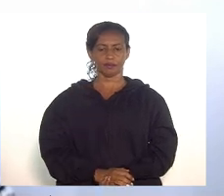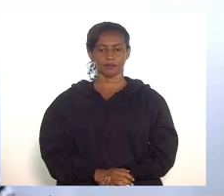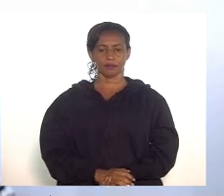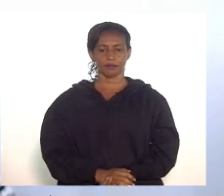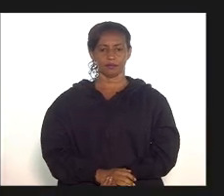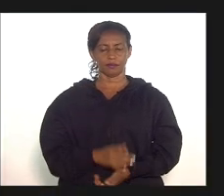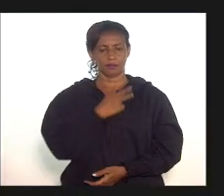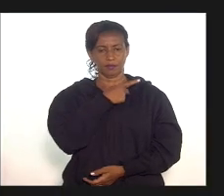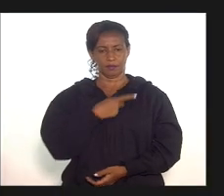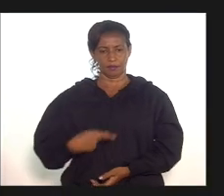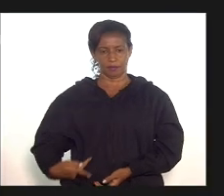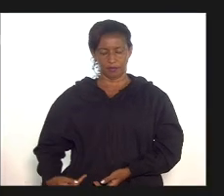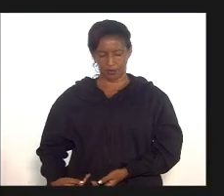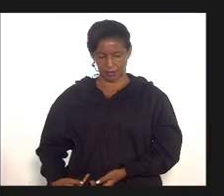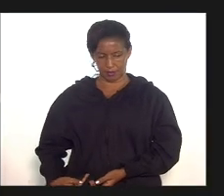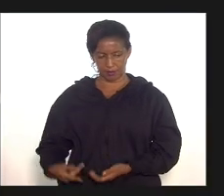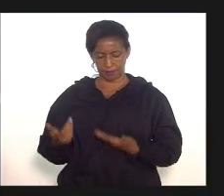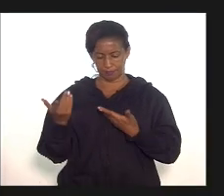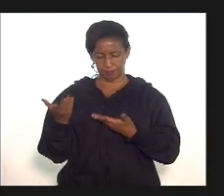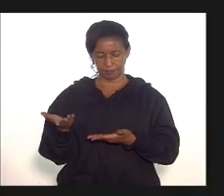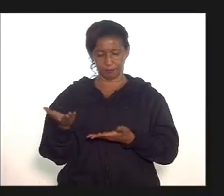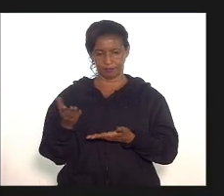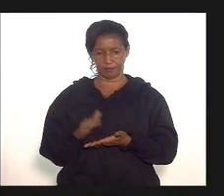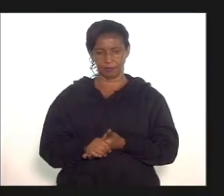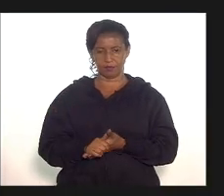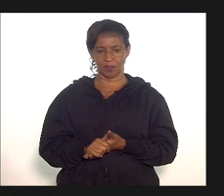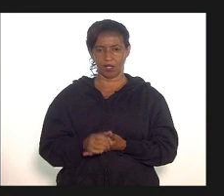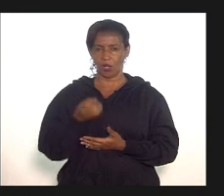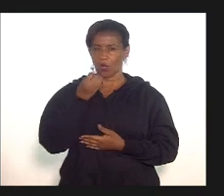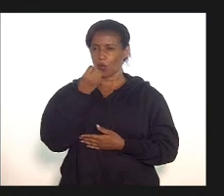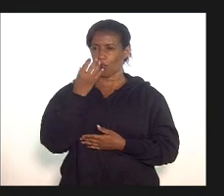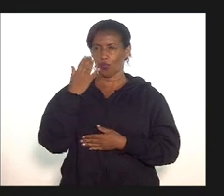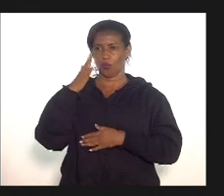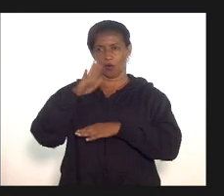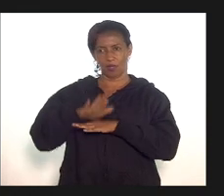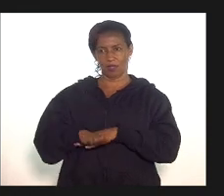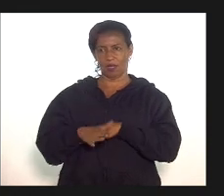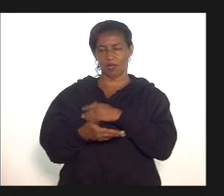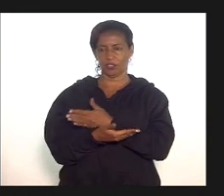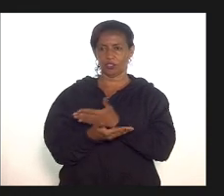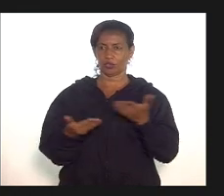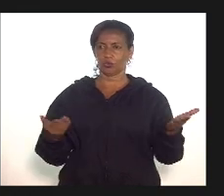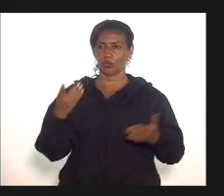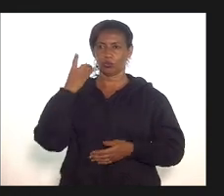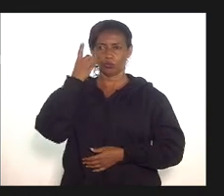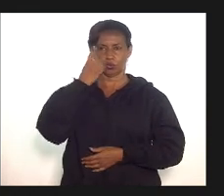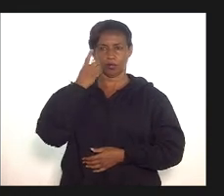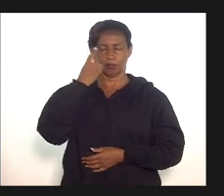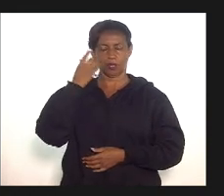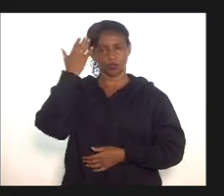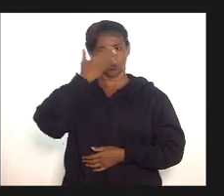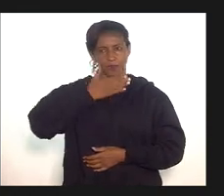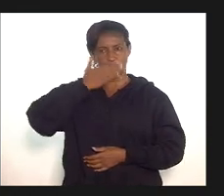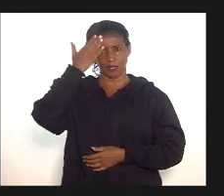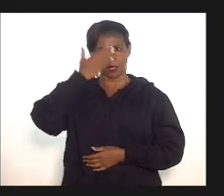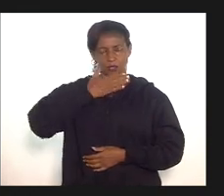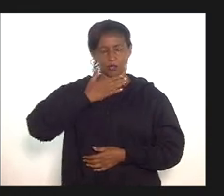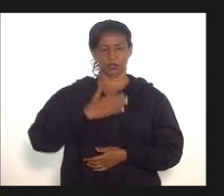Presidenta Marta Rocha, uma boa tarde, boa tarde a todos os deputados aqui presentes.